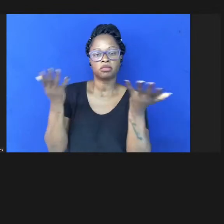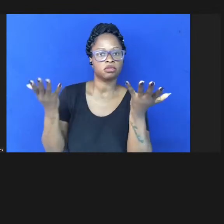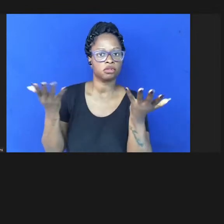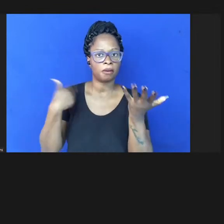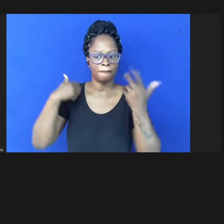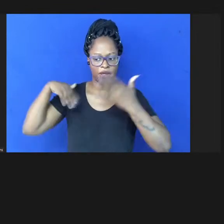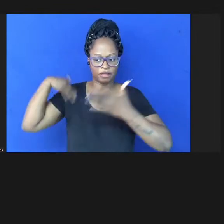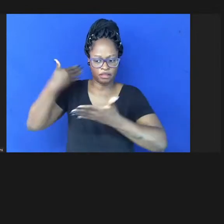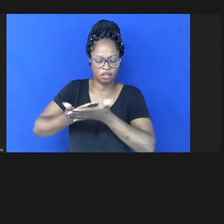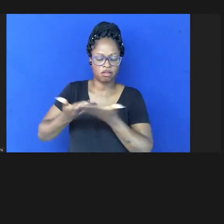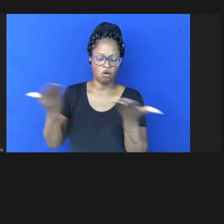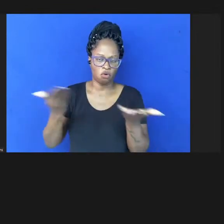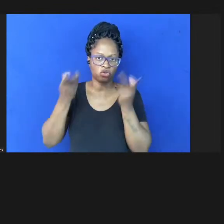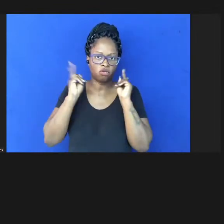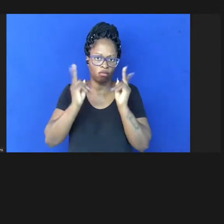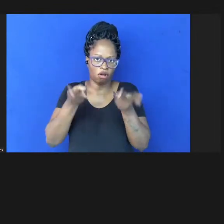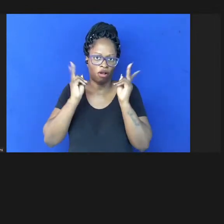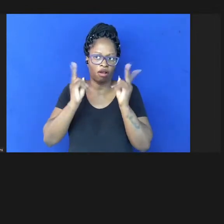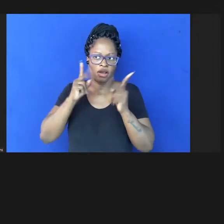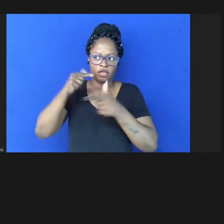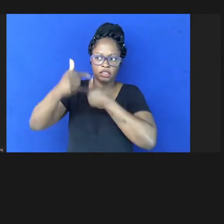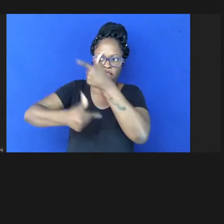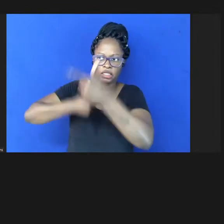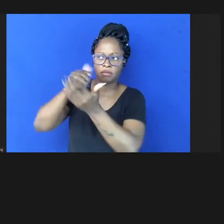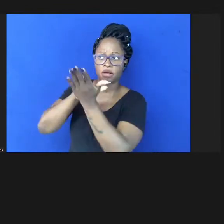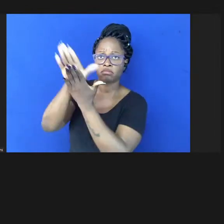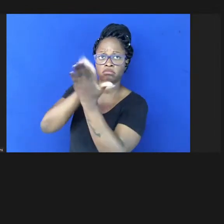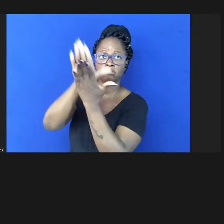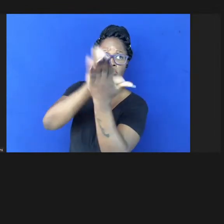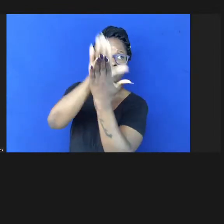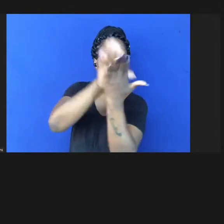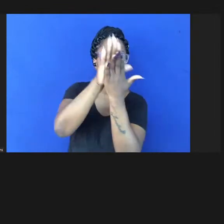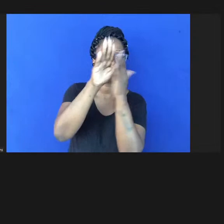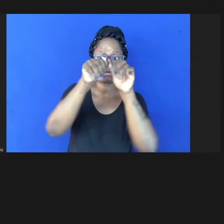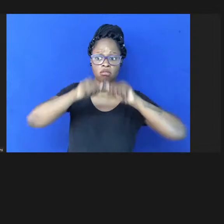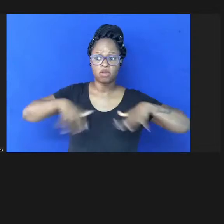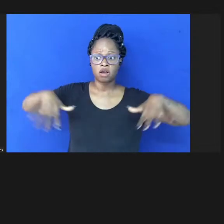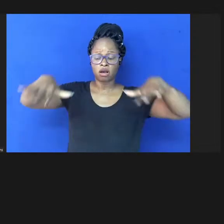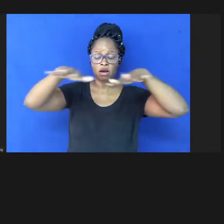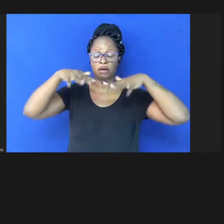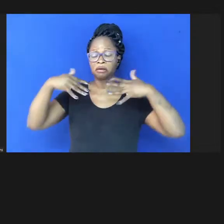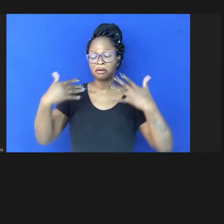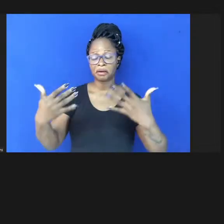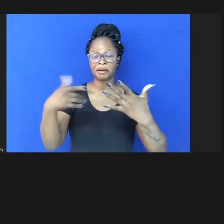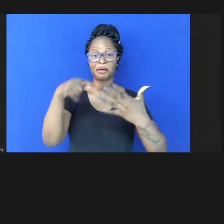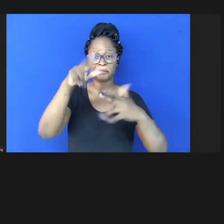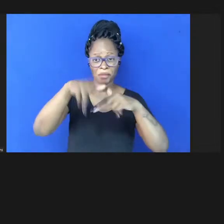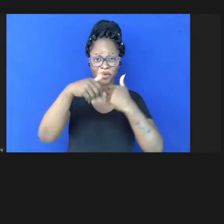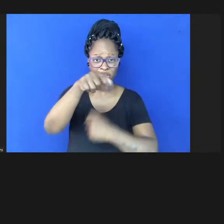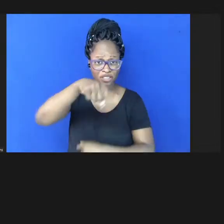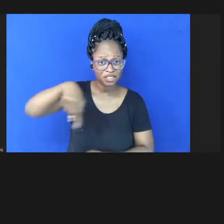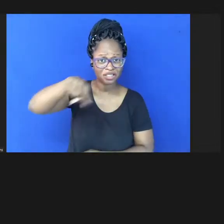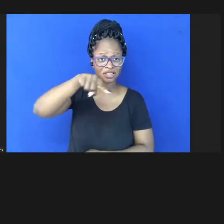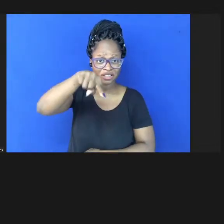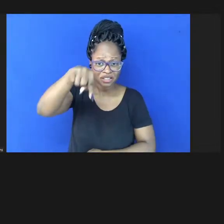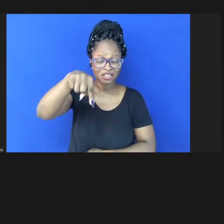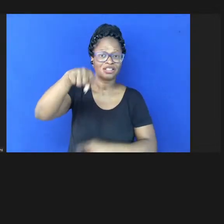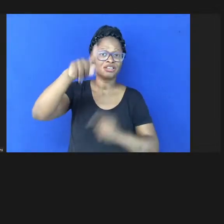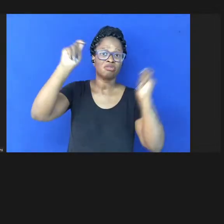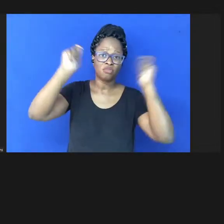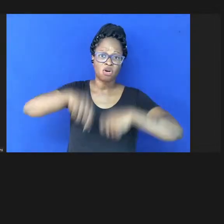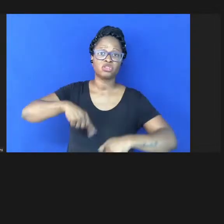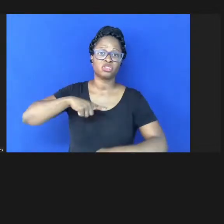com seus trabalhos publicados para o público e nesse campo isso pode ser uma